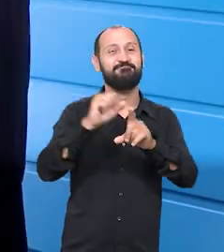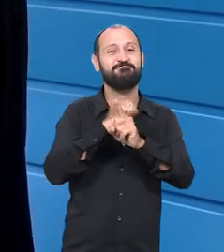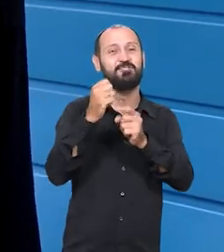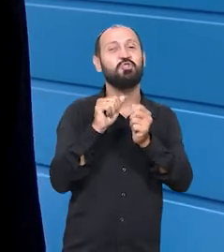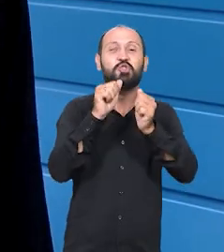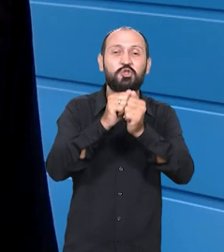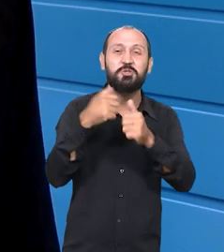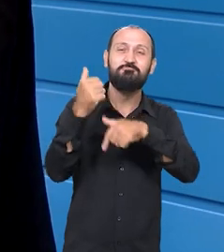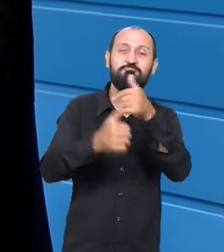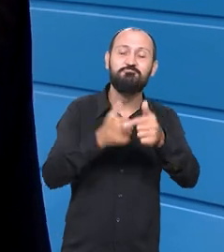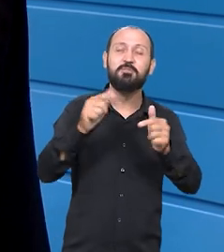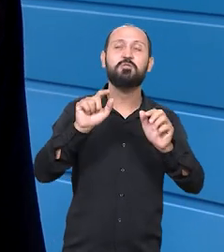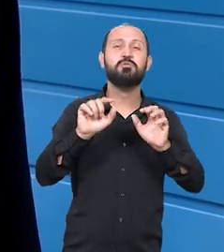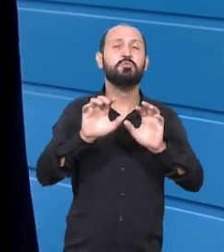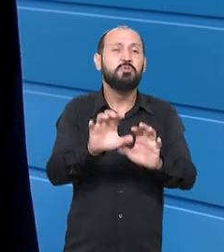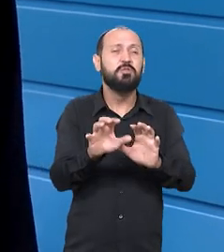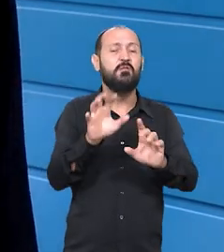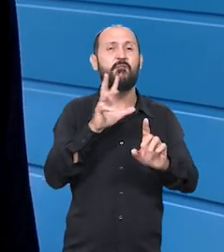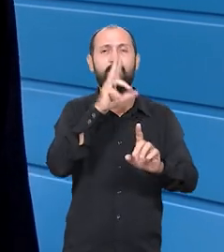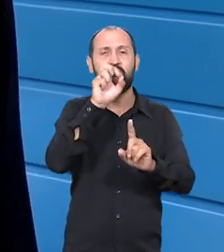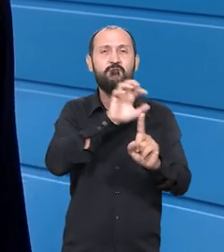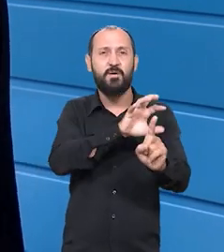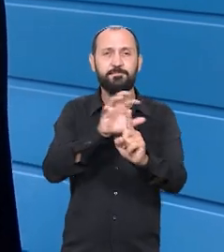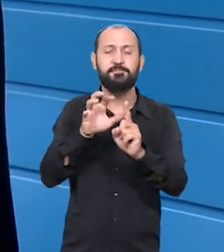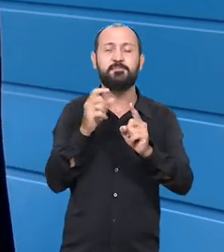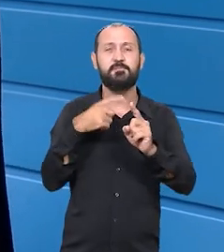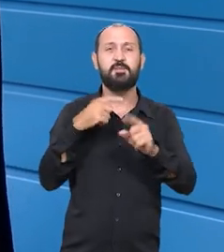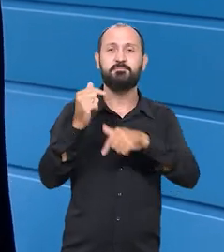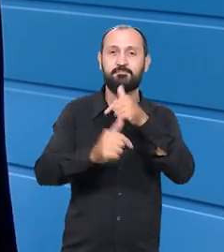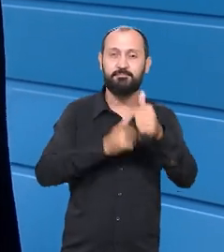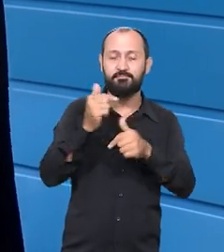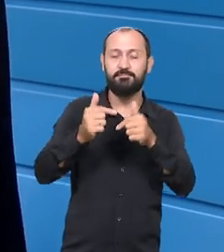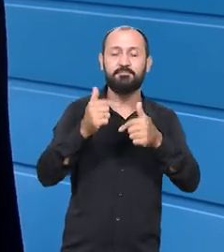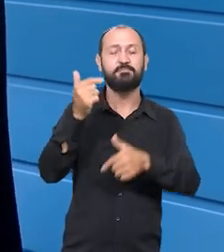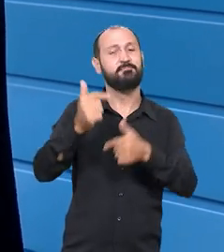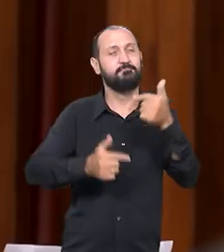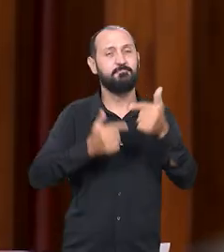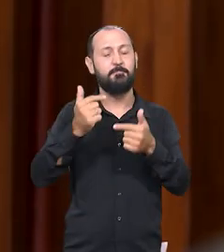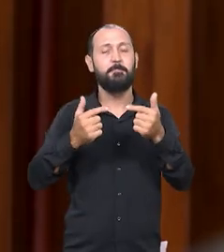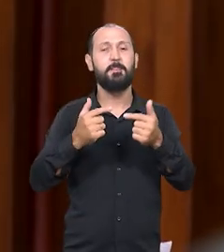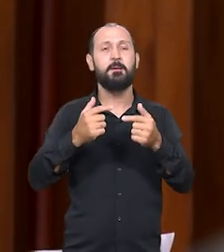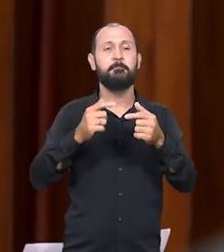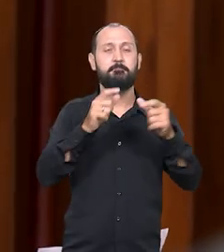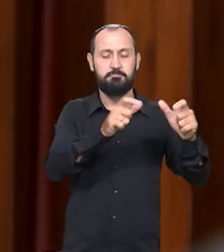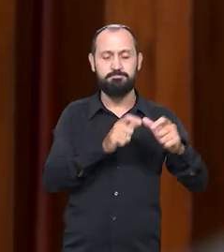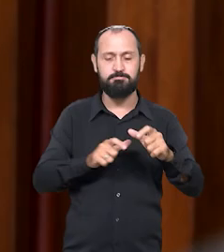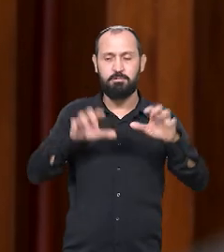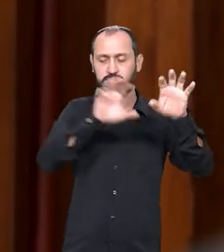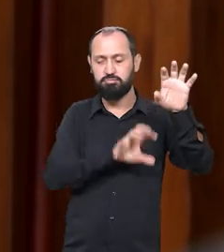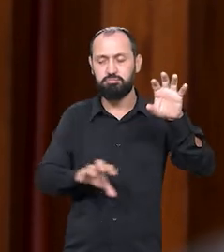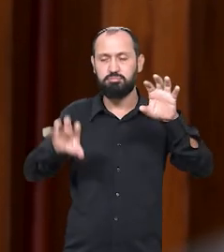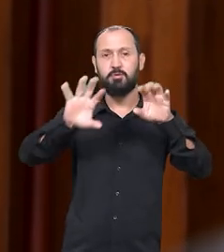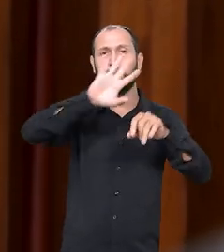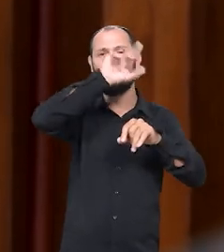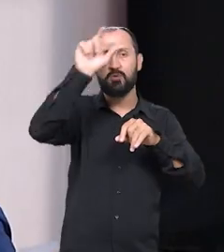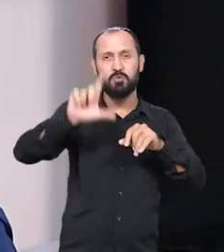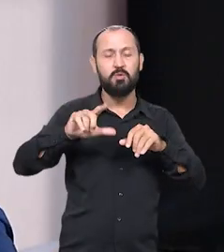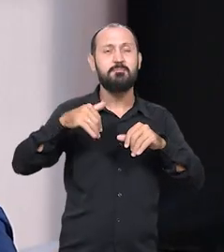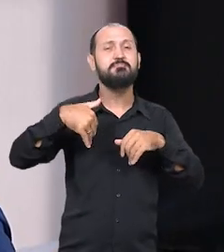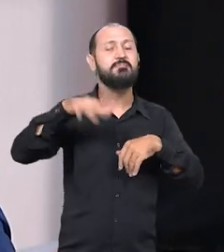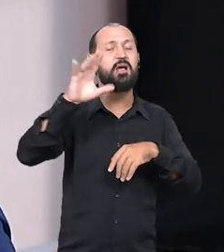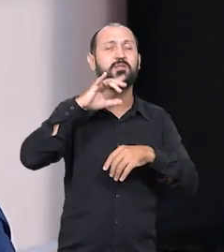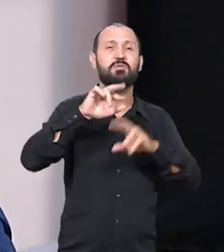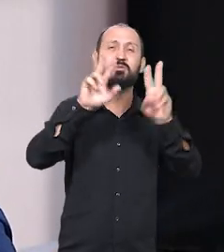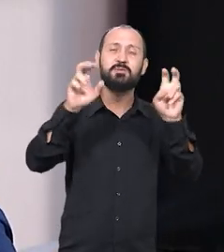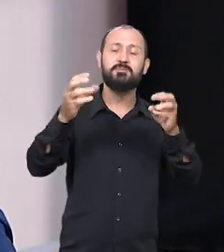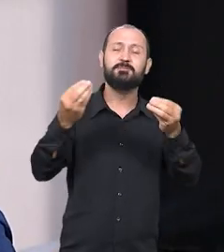E junto com isso, a gente atuar de uma forma bem incisiva, levando esse trabalho parlamentar para todas as regiões do Mato Grosso do Sul. A